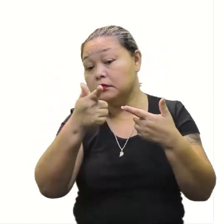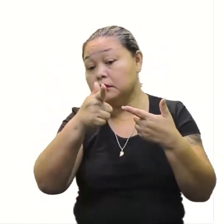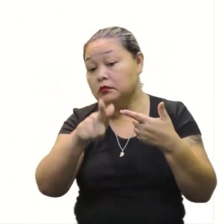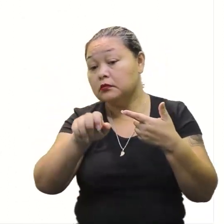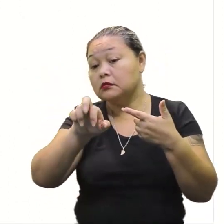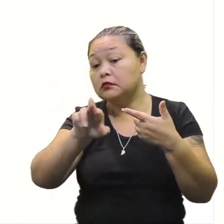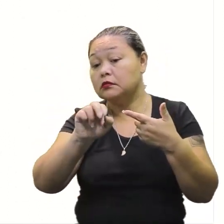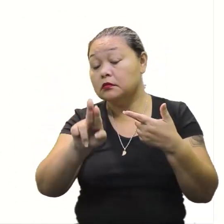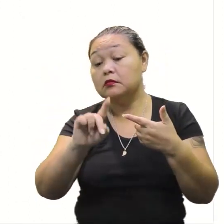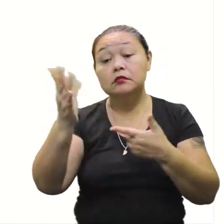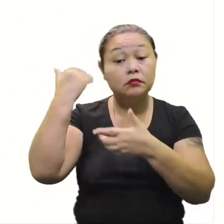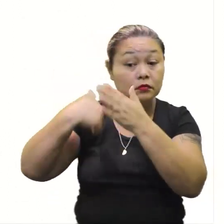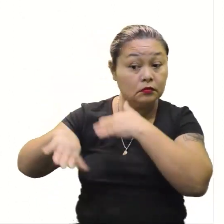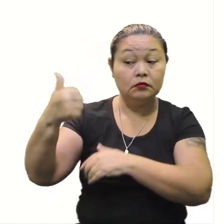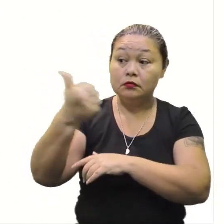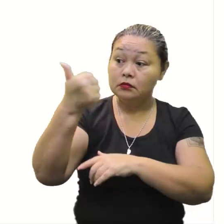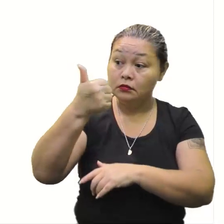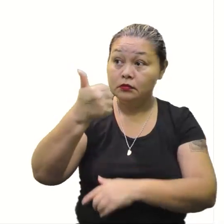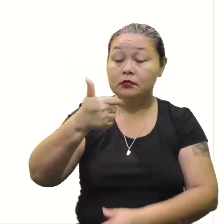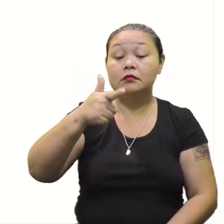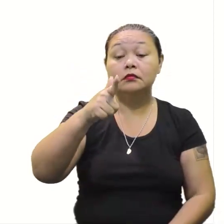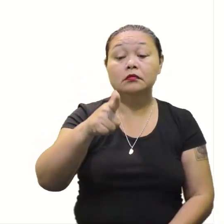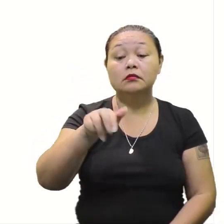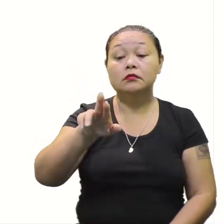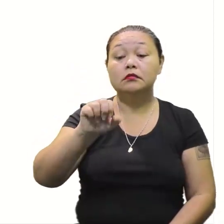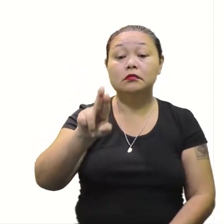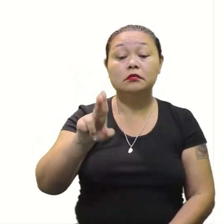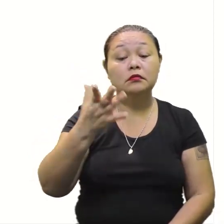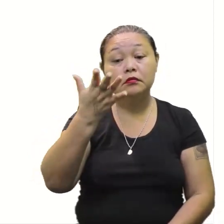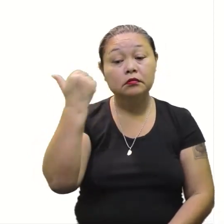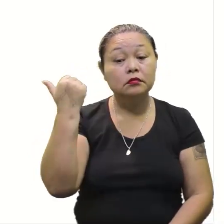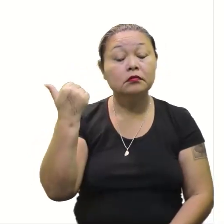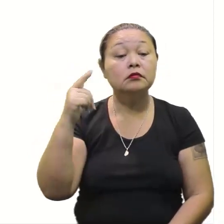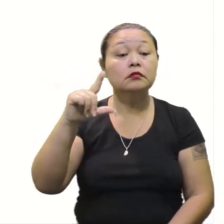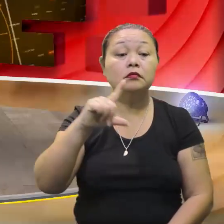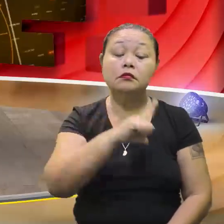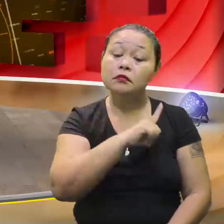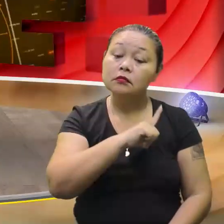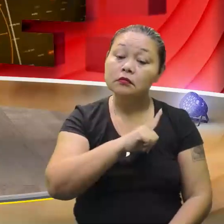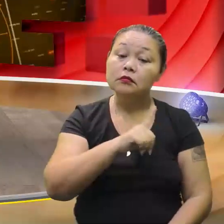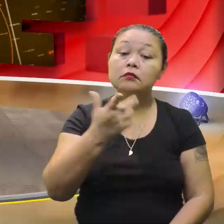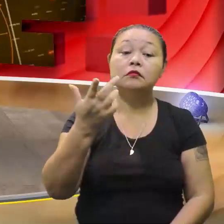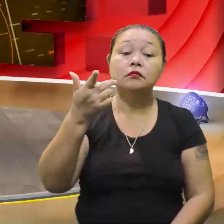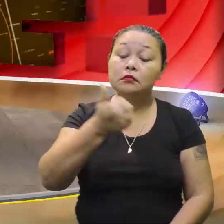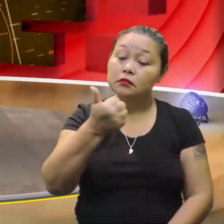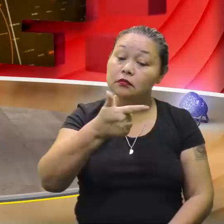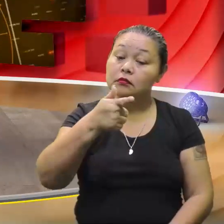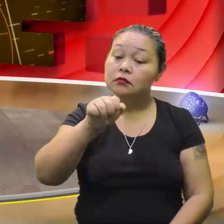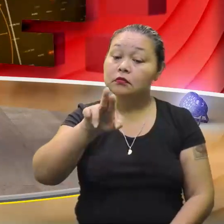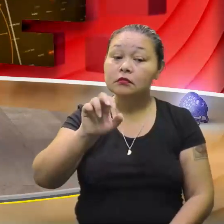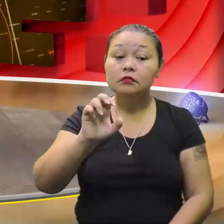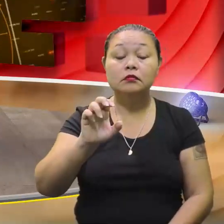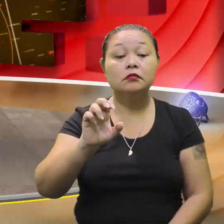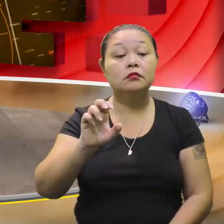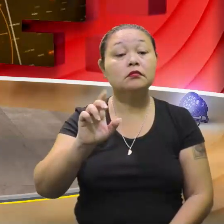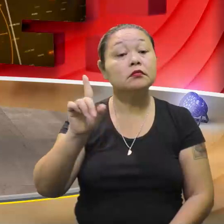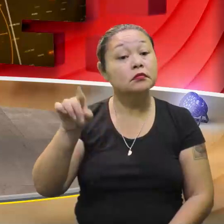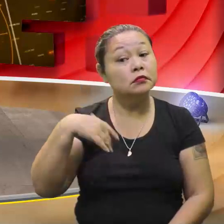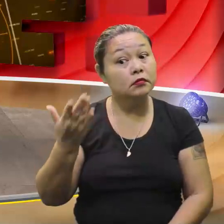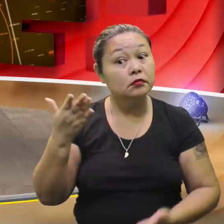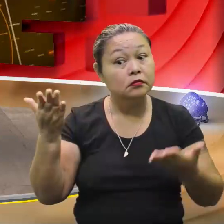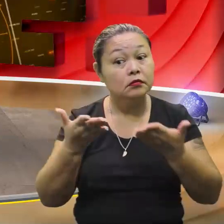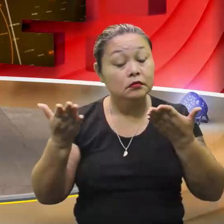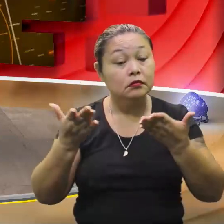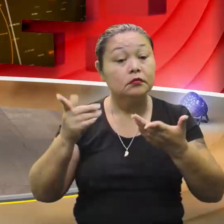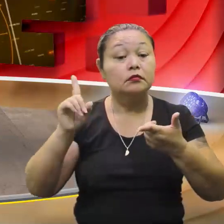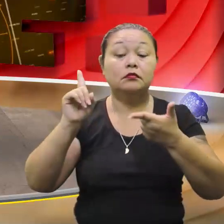anterior, equação do primeiro Primeiro grau. Vamos aqui no slide aqui junto? A gente falou equação do primeiro grau. Agora,